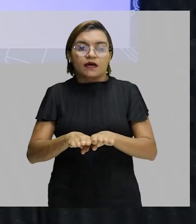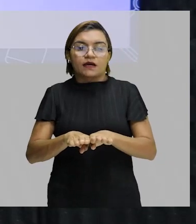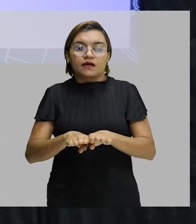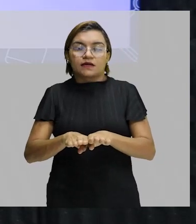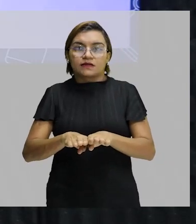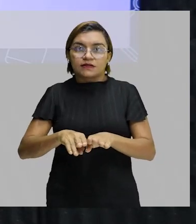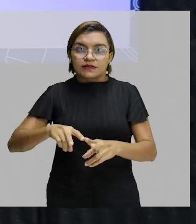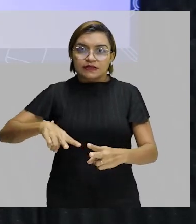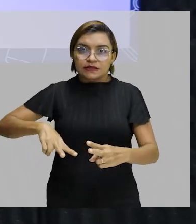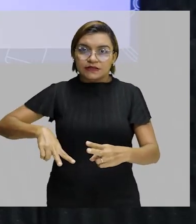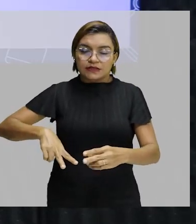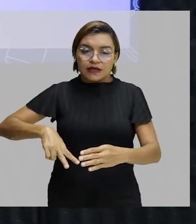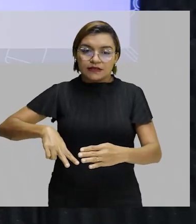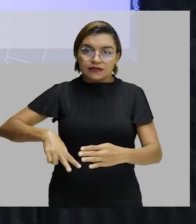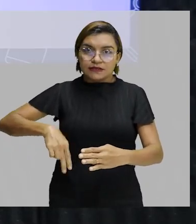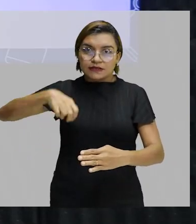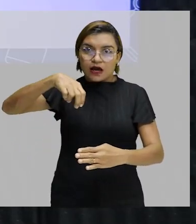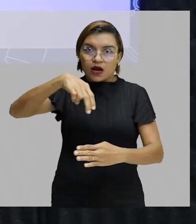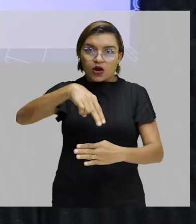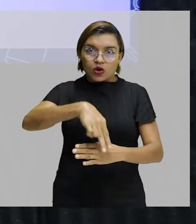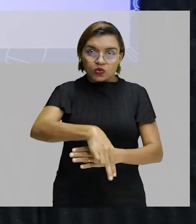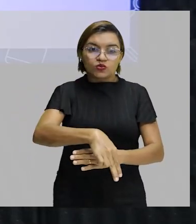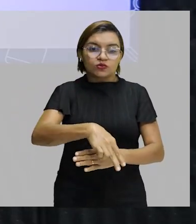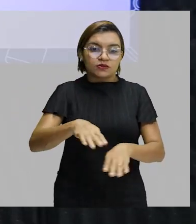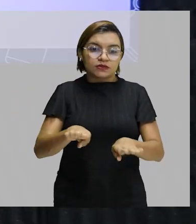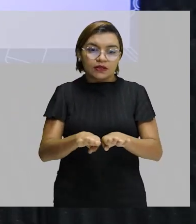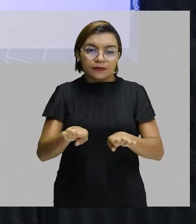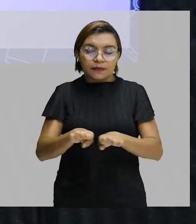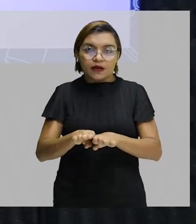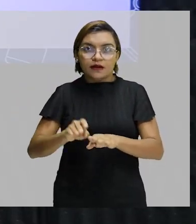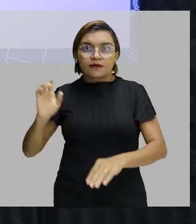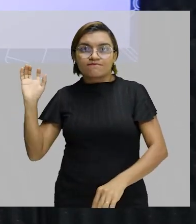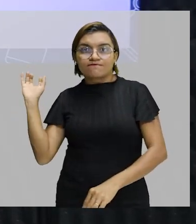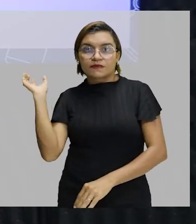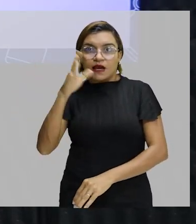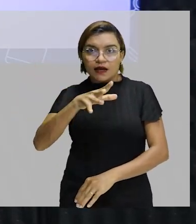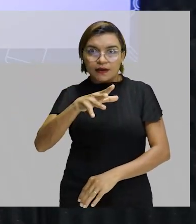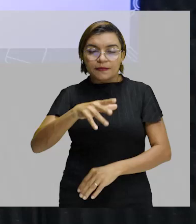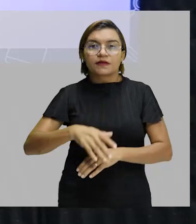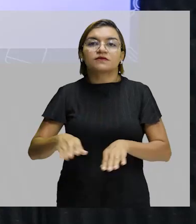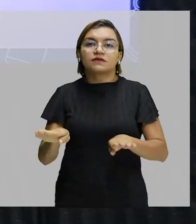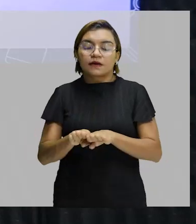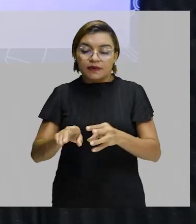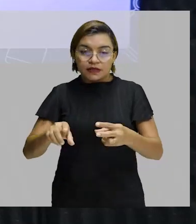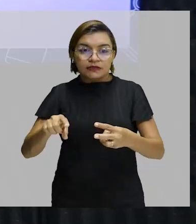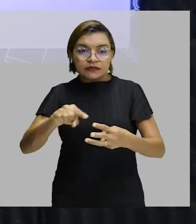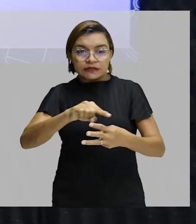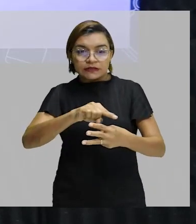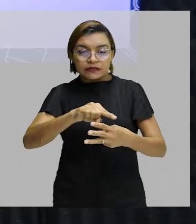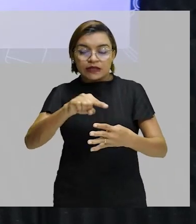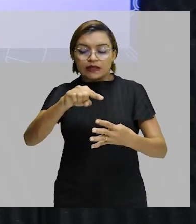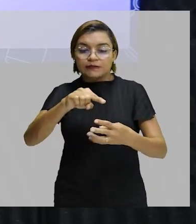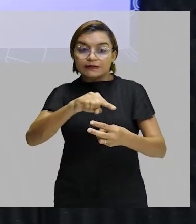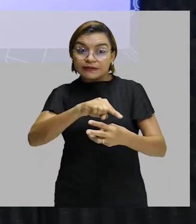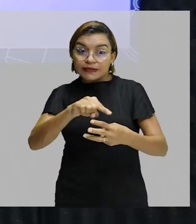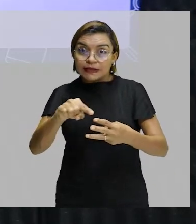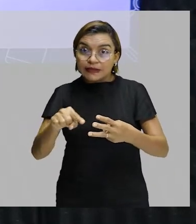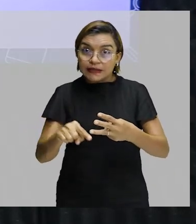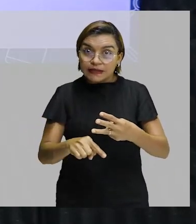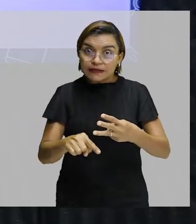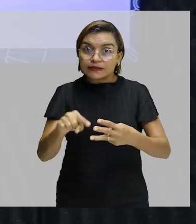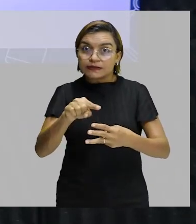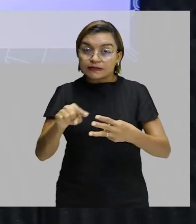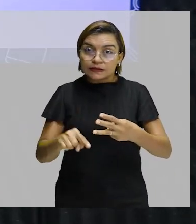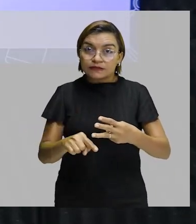relacionados aos arremessos. Espaços e materiais dessas três modalidades, que são as modalidades que compõem o atletismo.